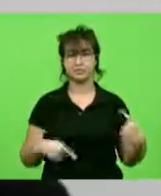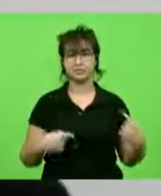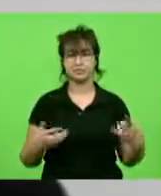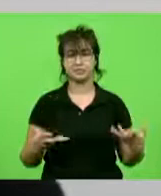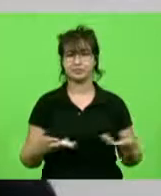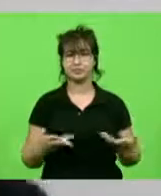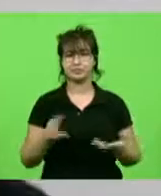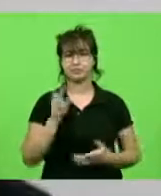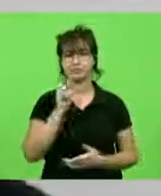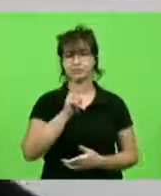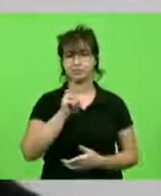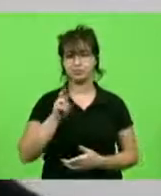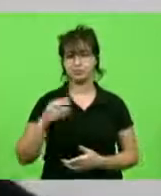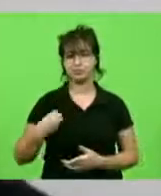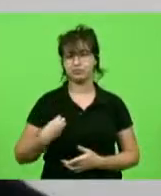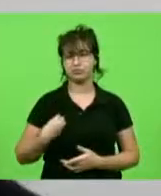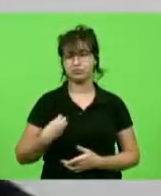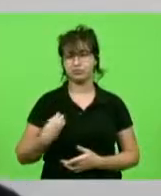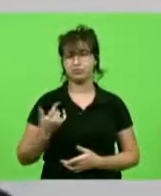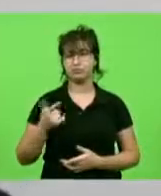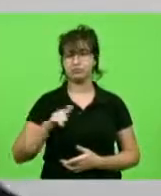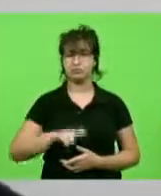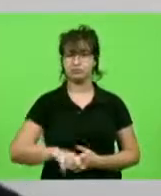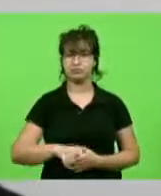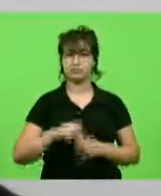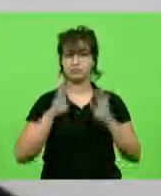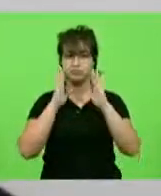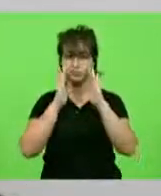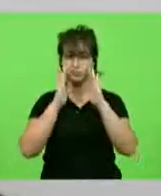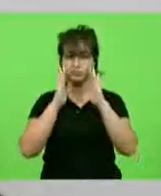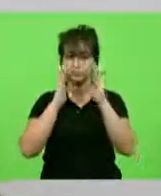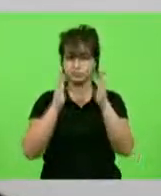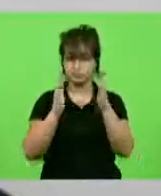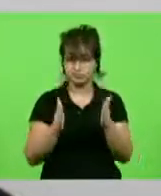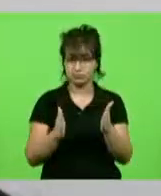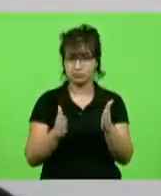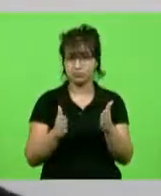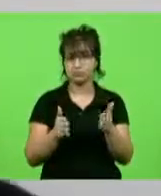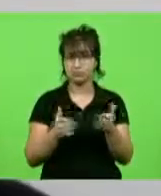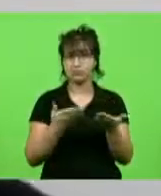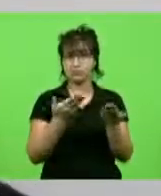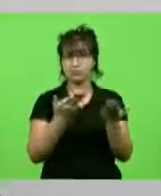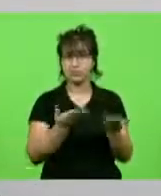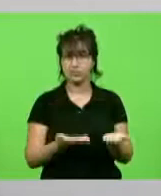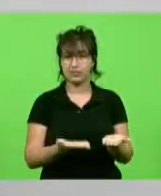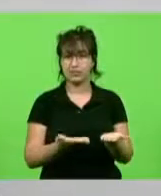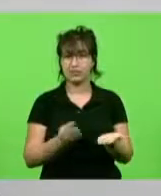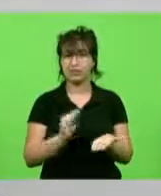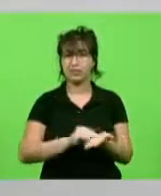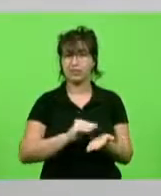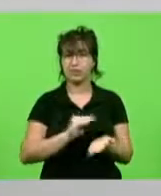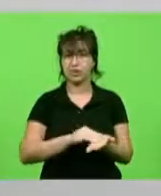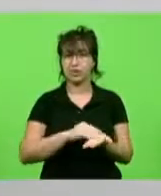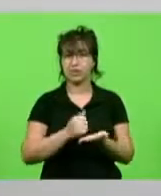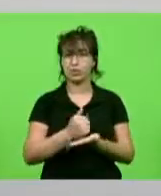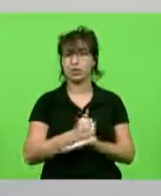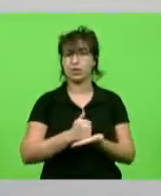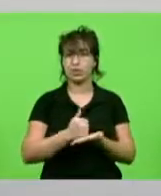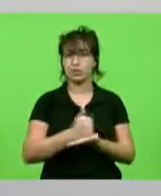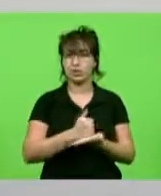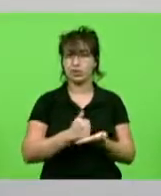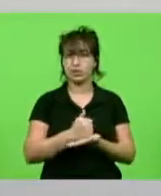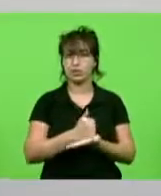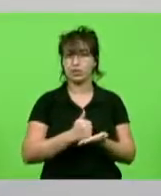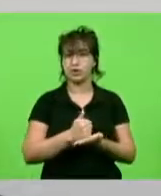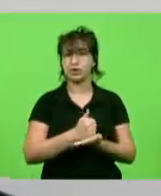e principalmente tendo como foco a questão do desabastecimento de medicações utilizadas no tratamento